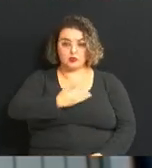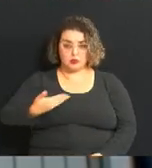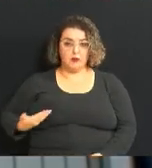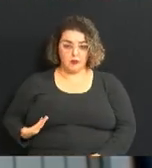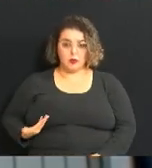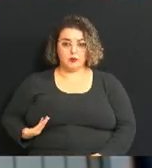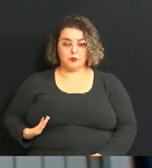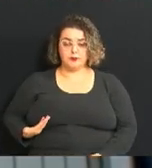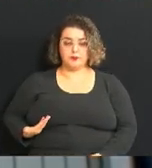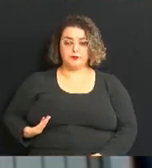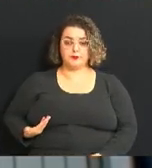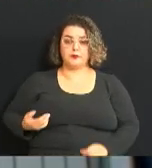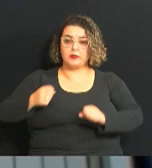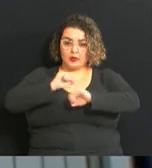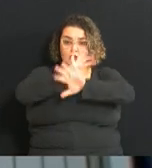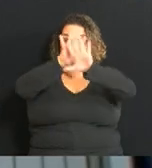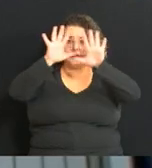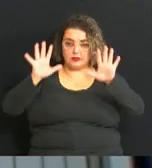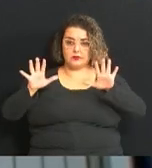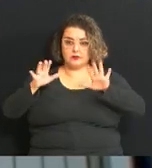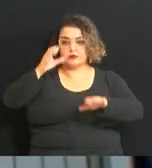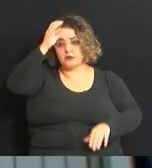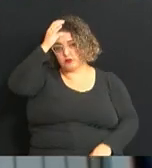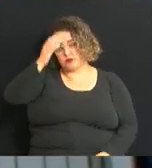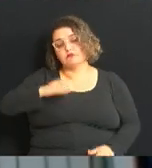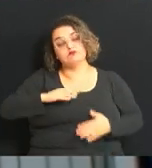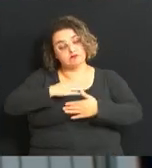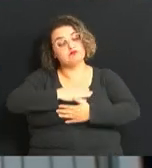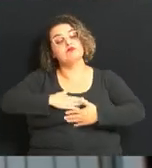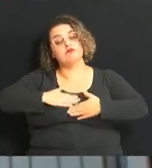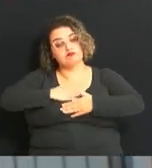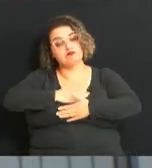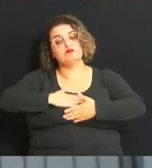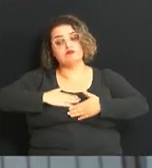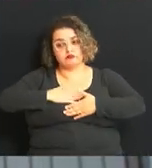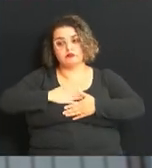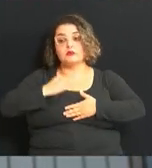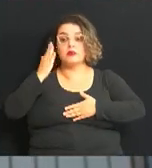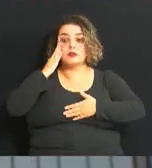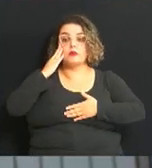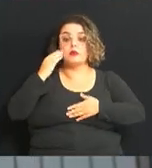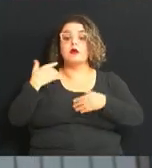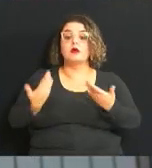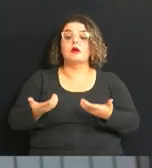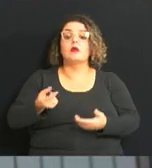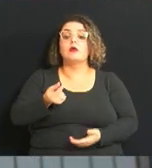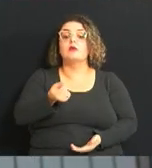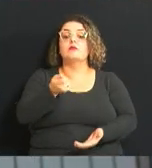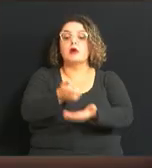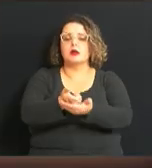a transparência para o cidadão vai ficar mais satisfeito de saber para onde vai o imposto dele.